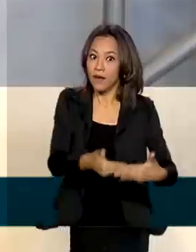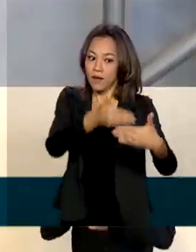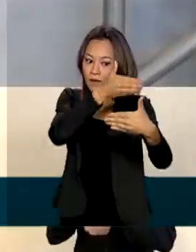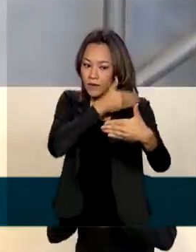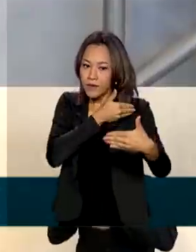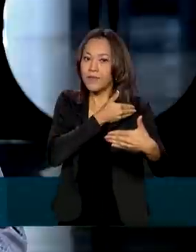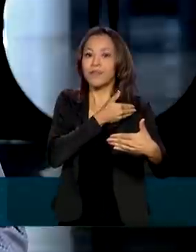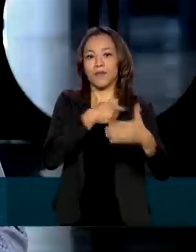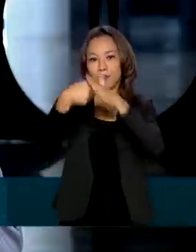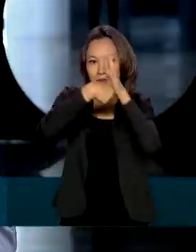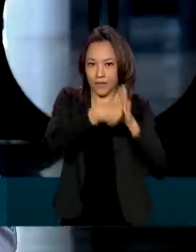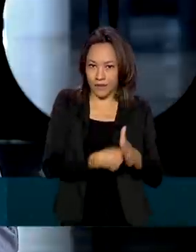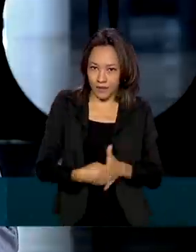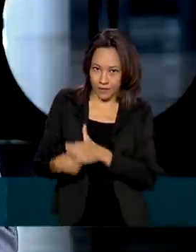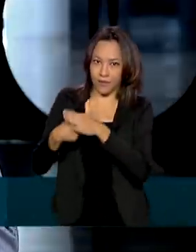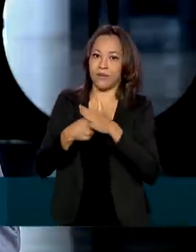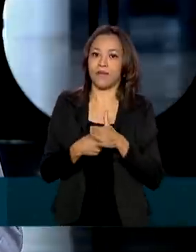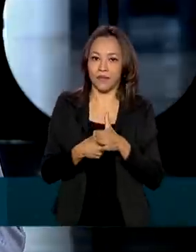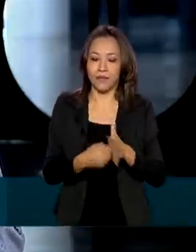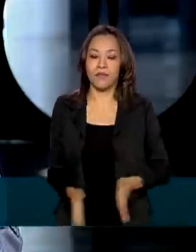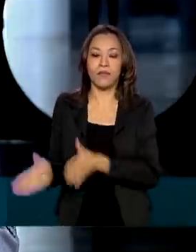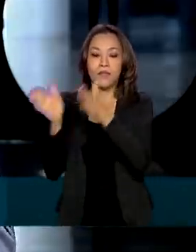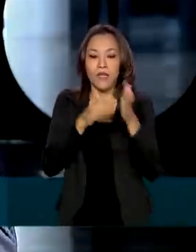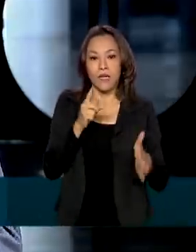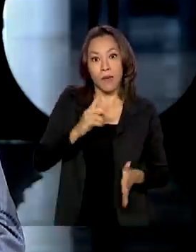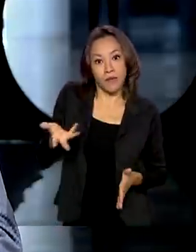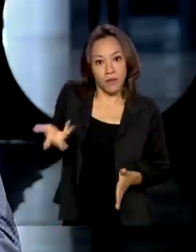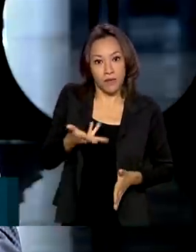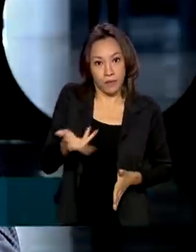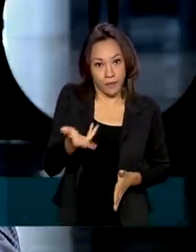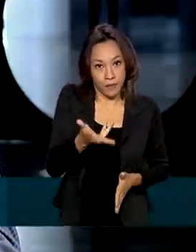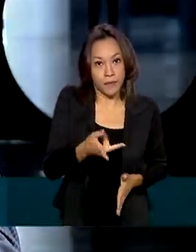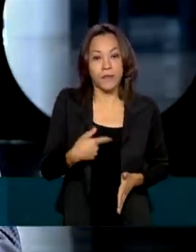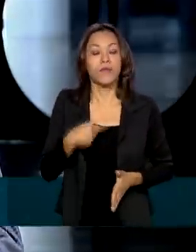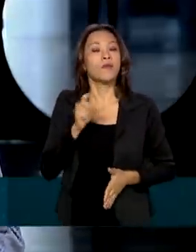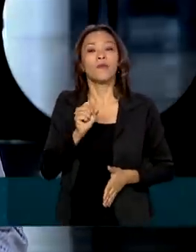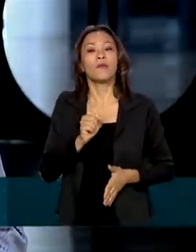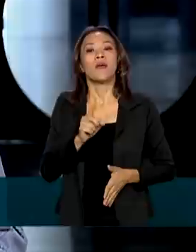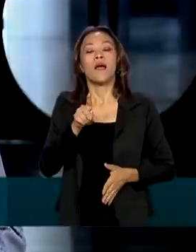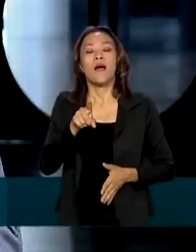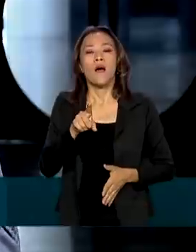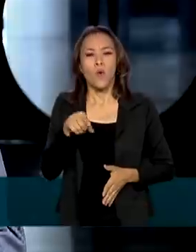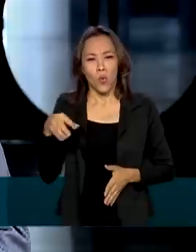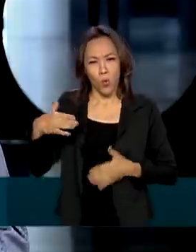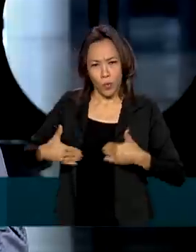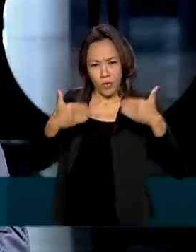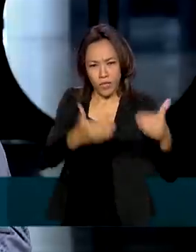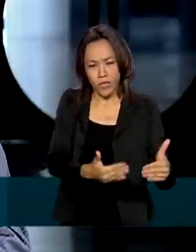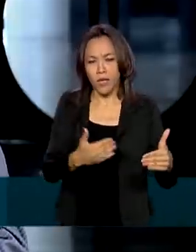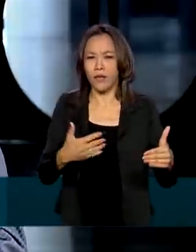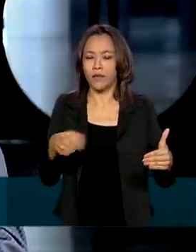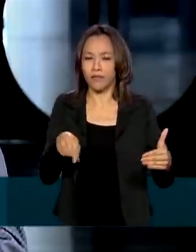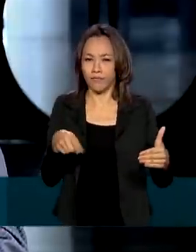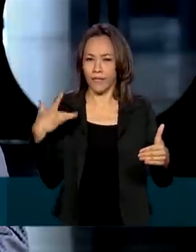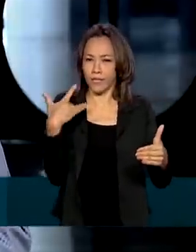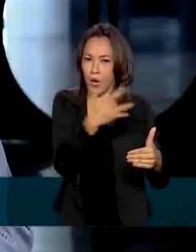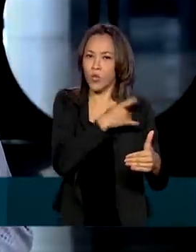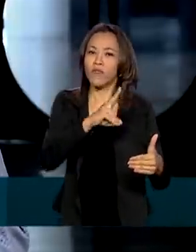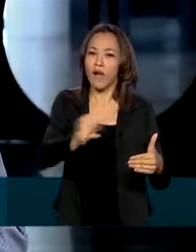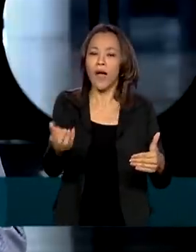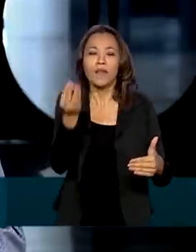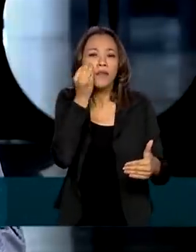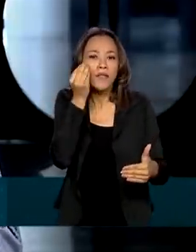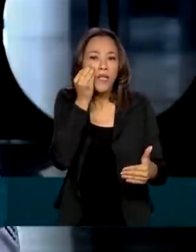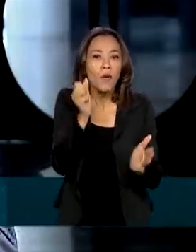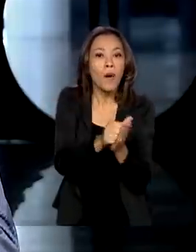exames complementares. E para dar mais agilidade no diagnóstico, o Ministério da Saúde vai testar em Manaus um aplicativo de celular que